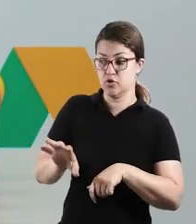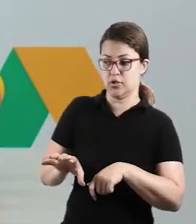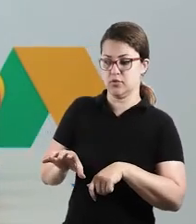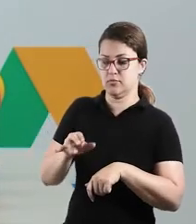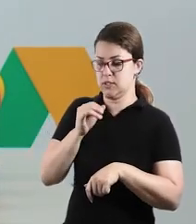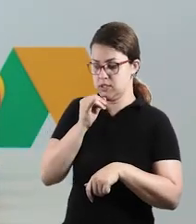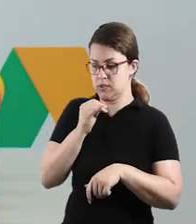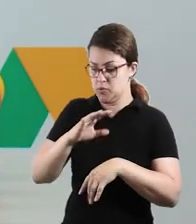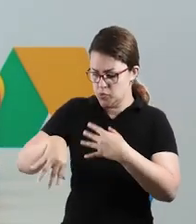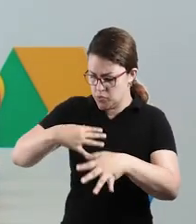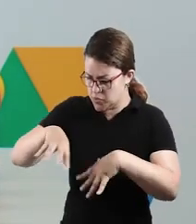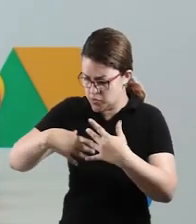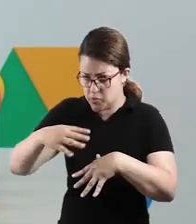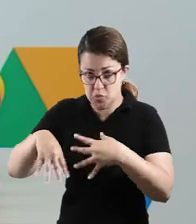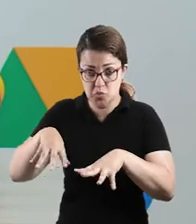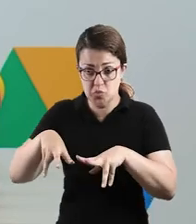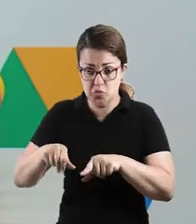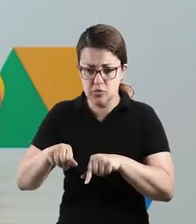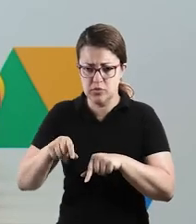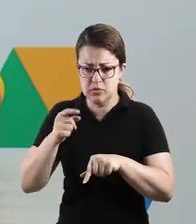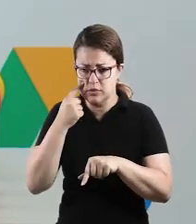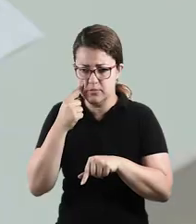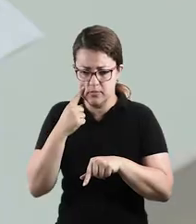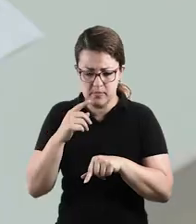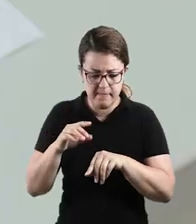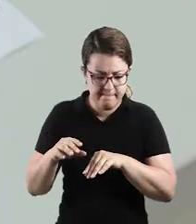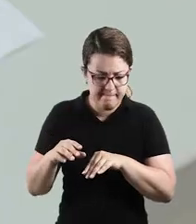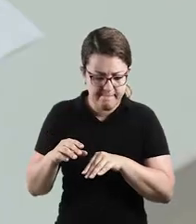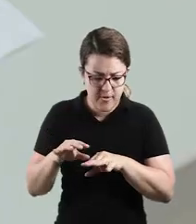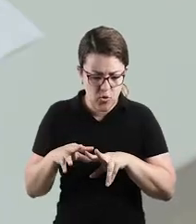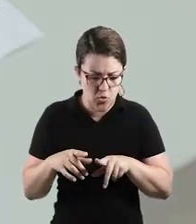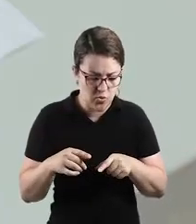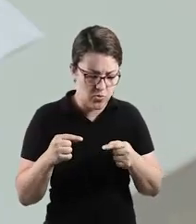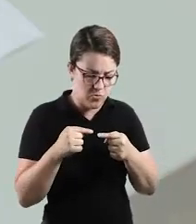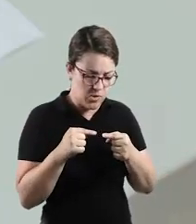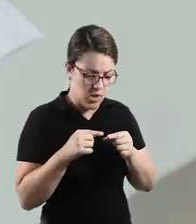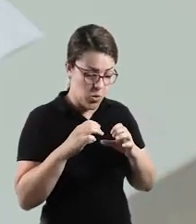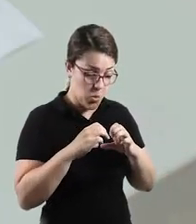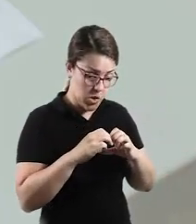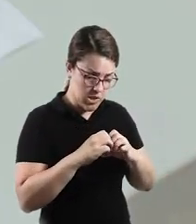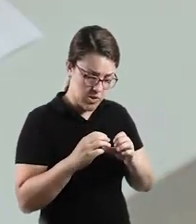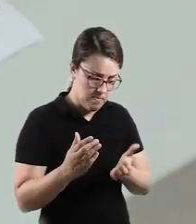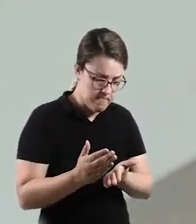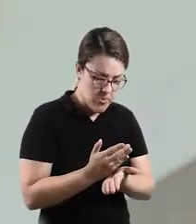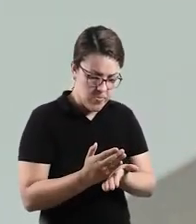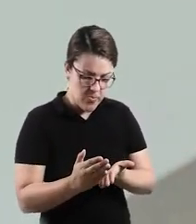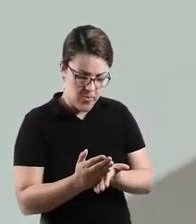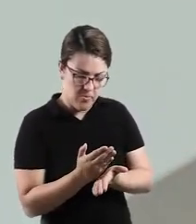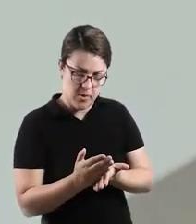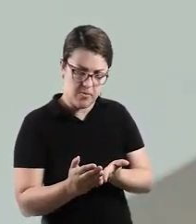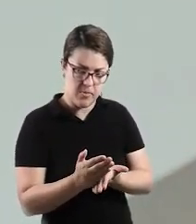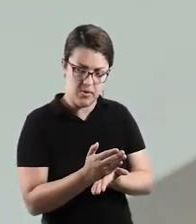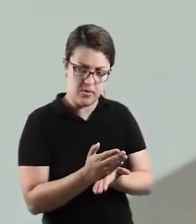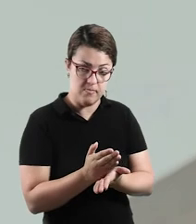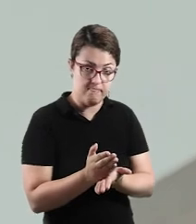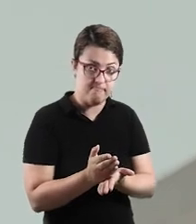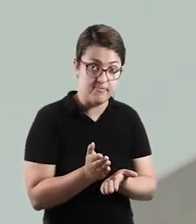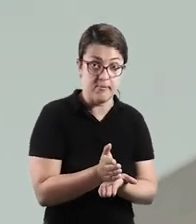formato. Então, quando estiver tudo bagunçado, ela vai separar tudo que for coraçãozinho de um lado,